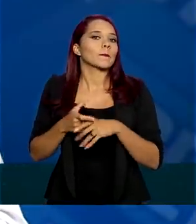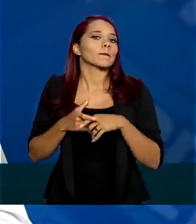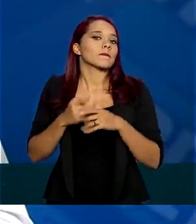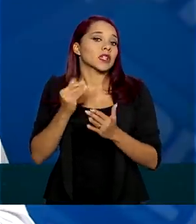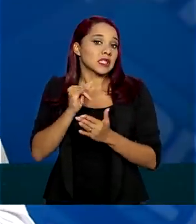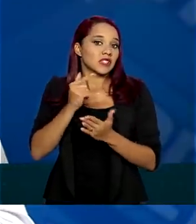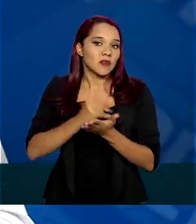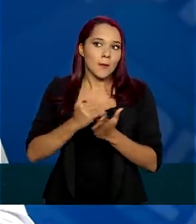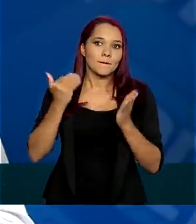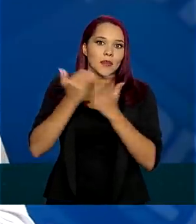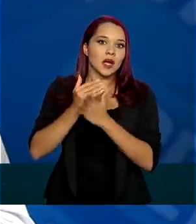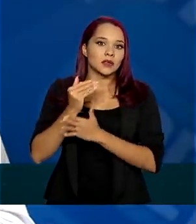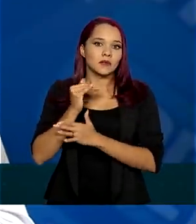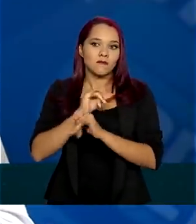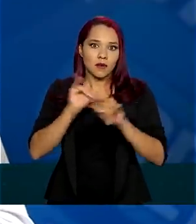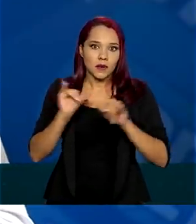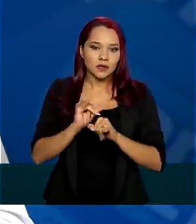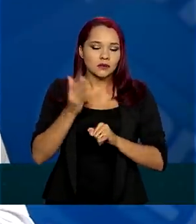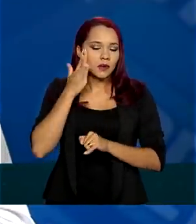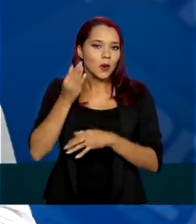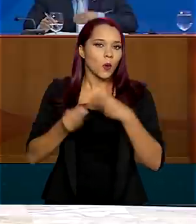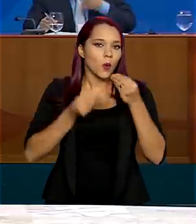informações, como que a coisa vai se dar.